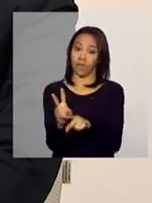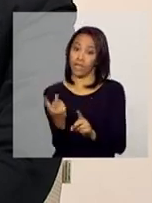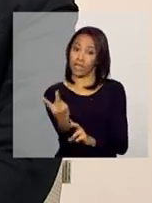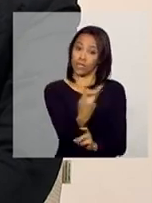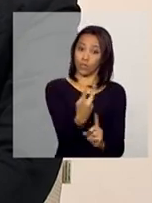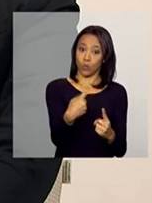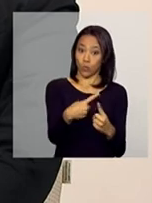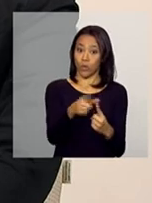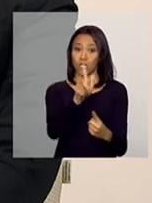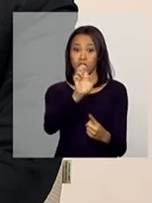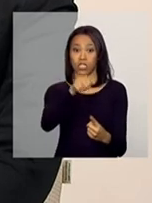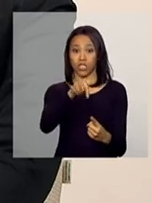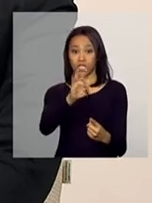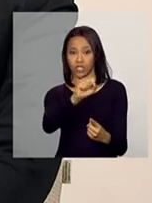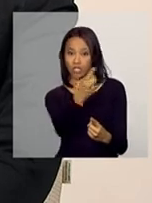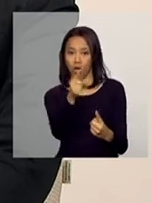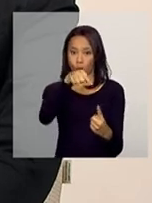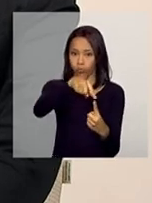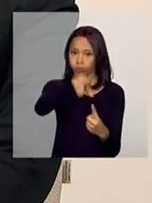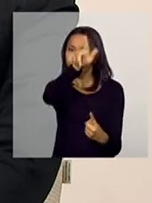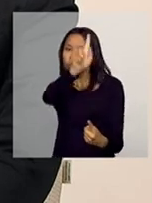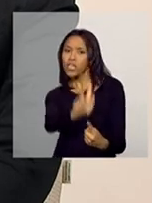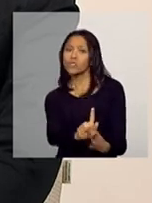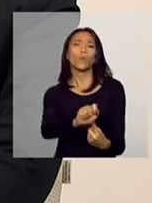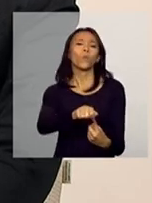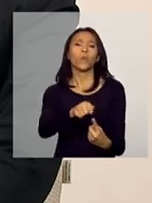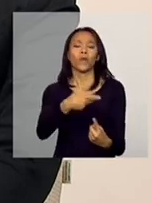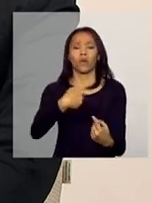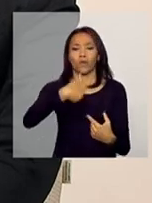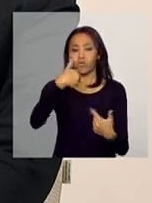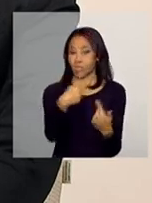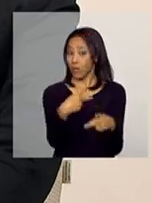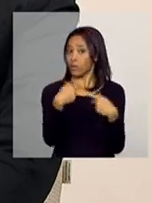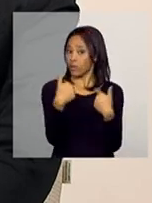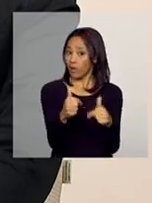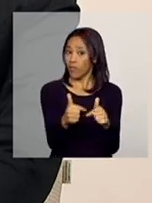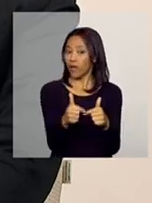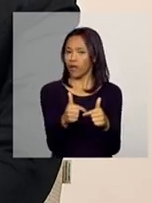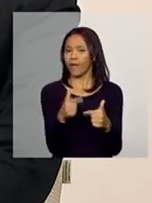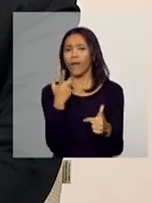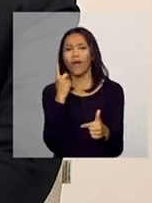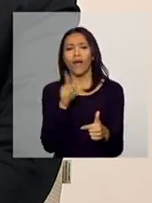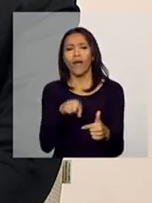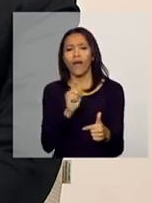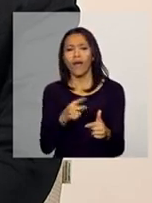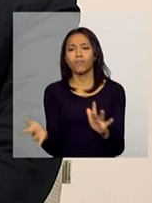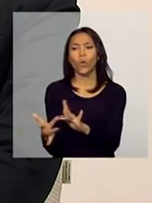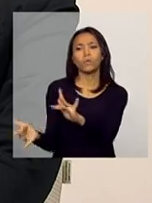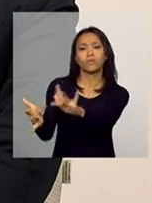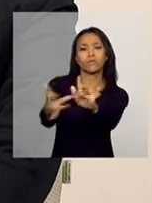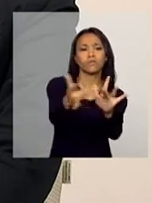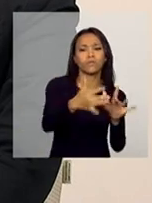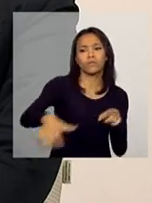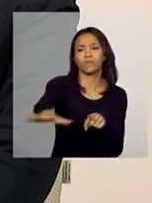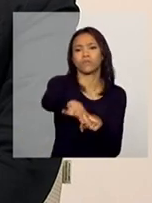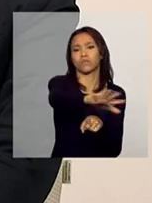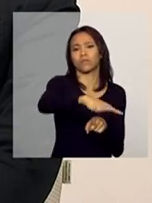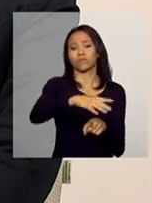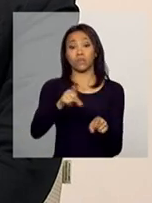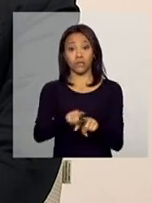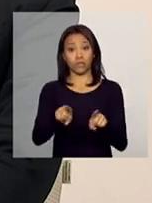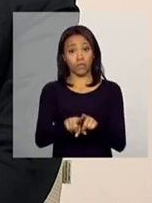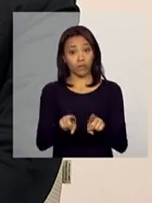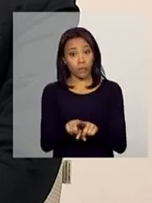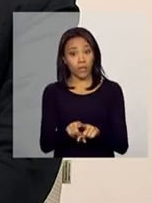de gestão, ele tem como as ações a articulação da rede sócio-assistencial e a promoção da